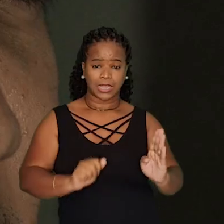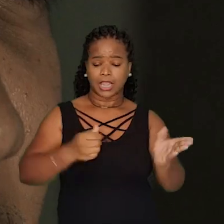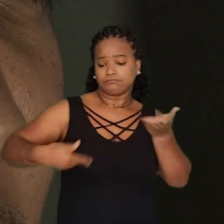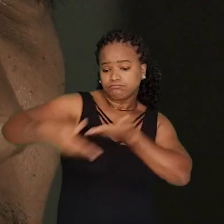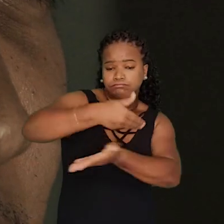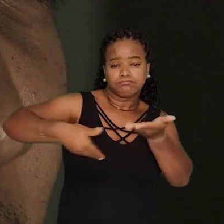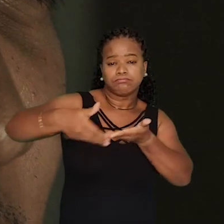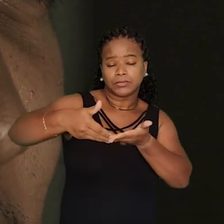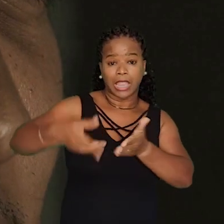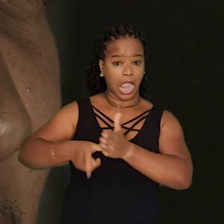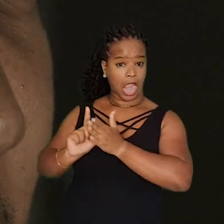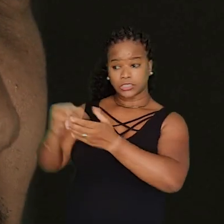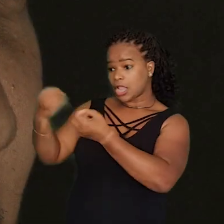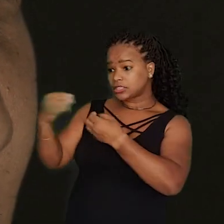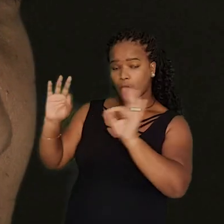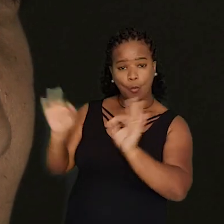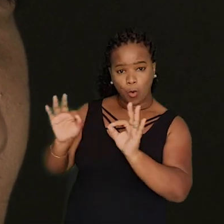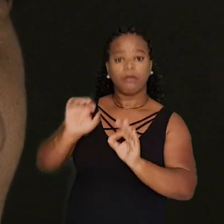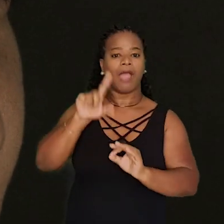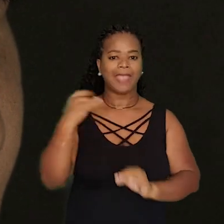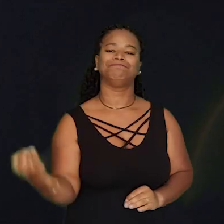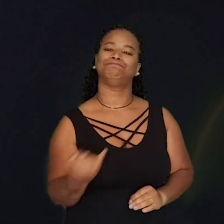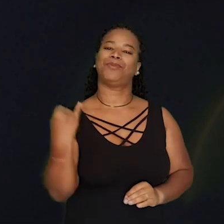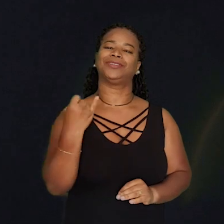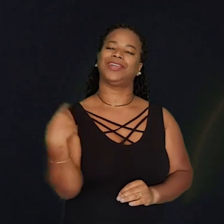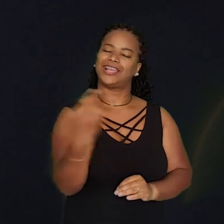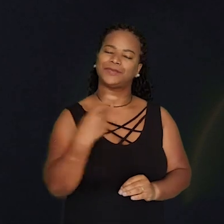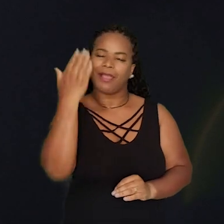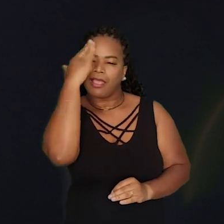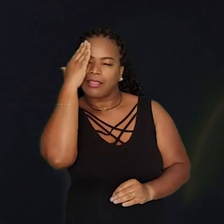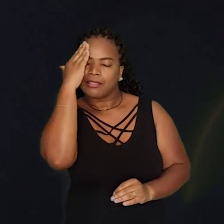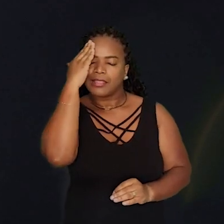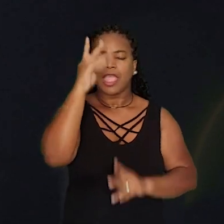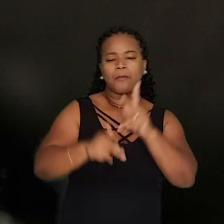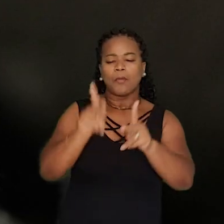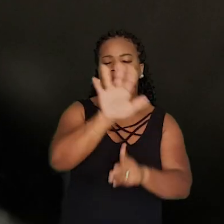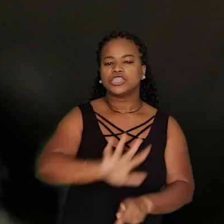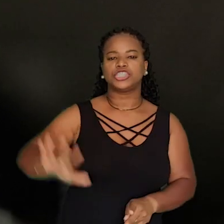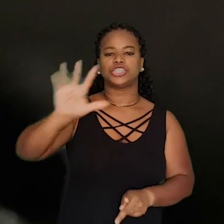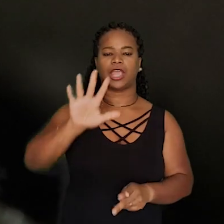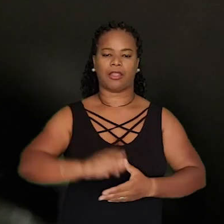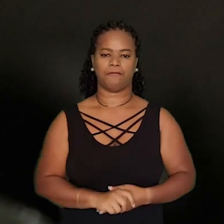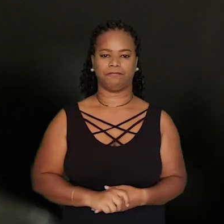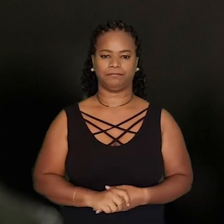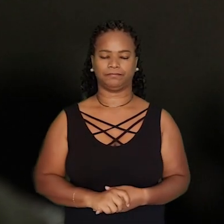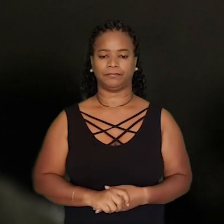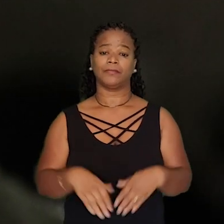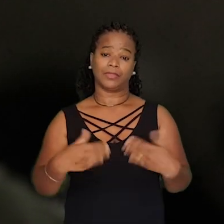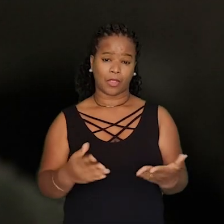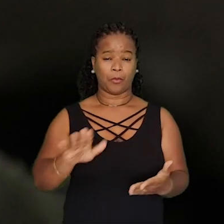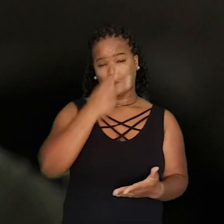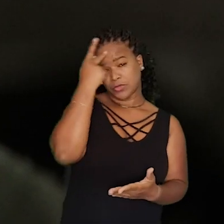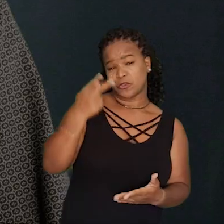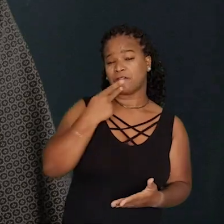ensinado, que é muito importante até para a nossa abordagem mais integralista da população. A história de que o brasileiro